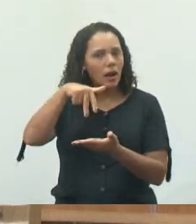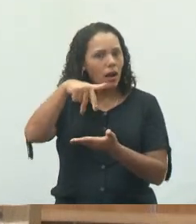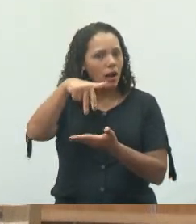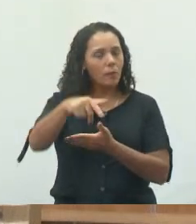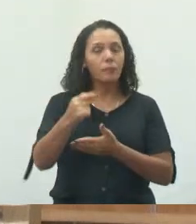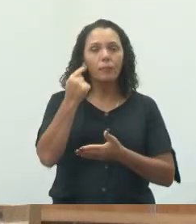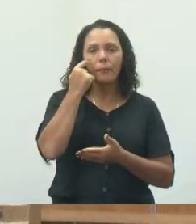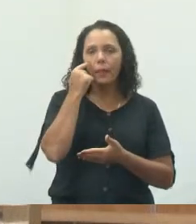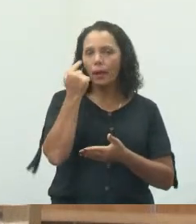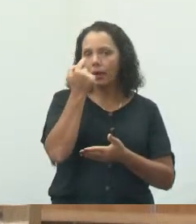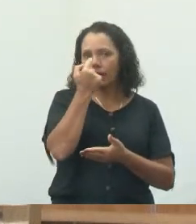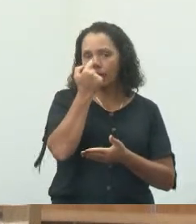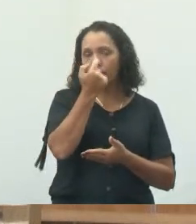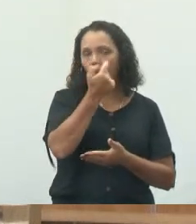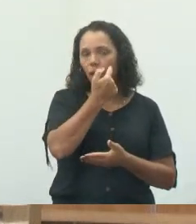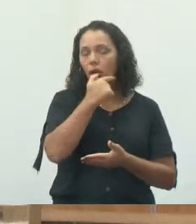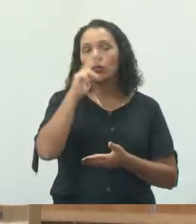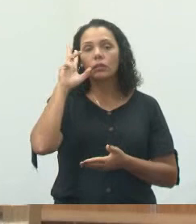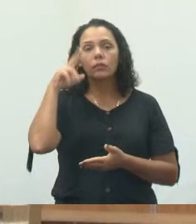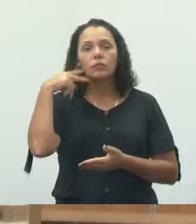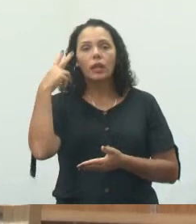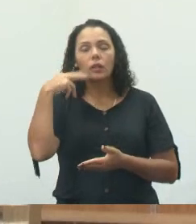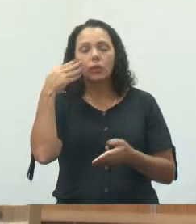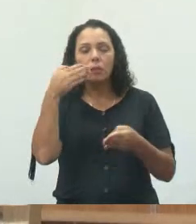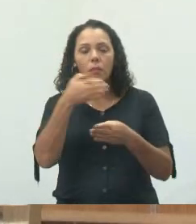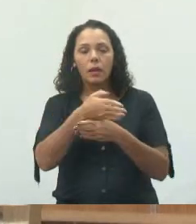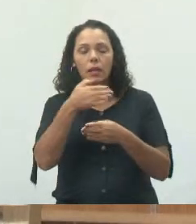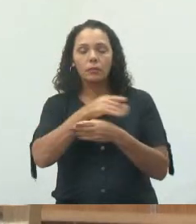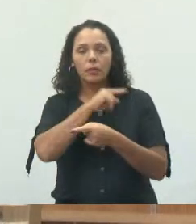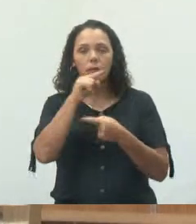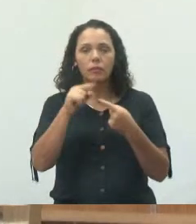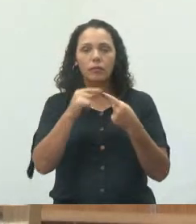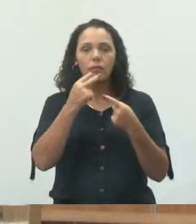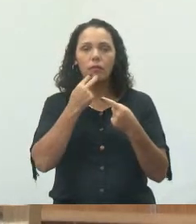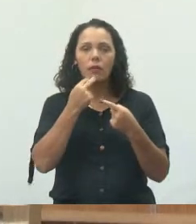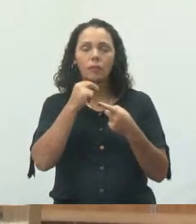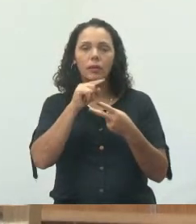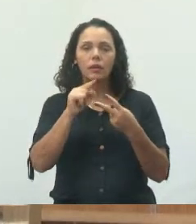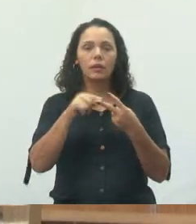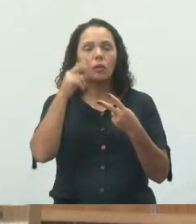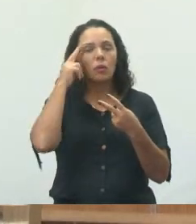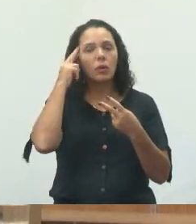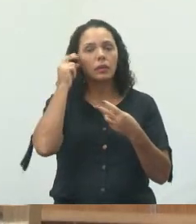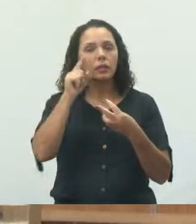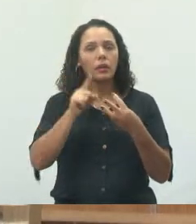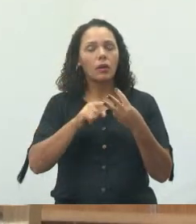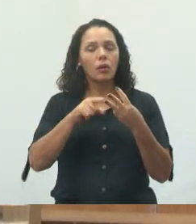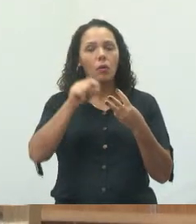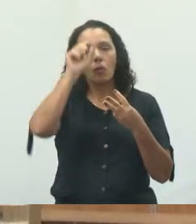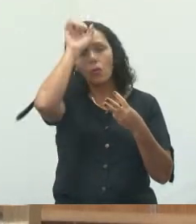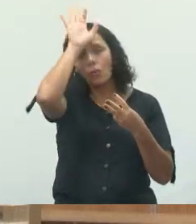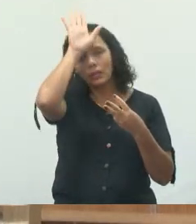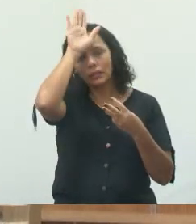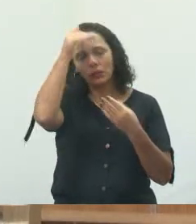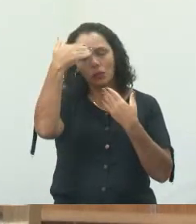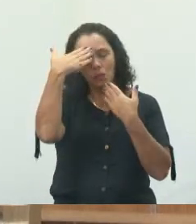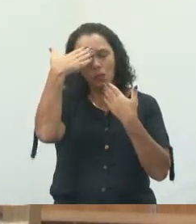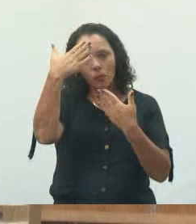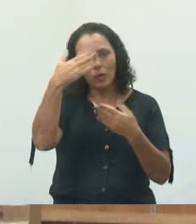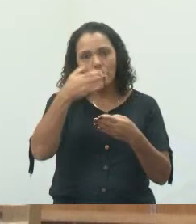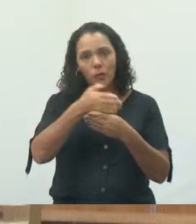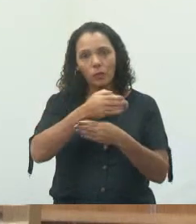presentes, o Valmir, o Roninha, o Rodrigo. Então, agradeço demais a participação de vocês. Vocês viram